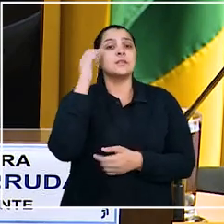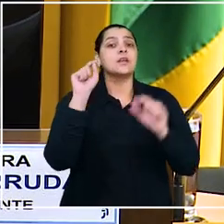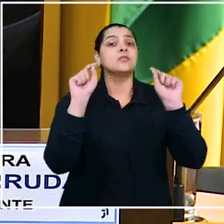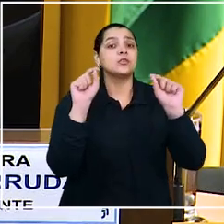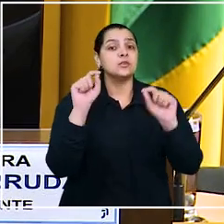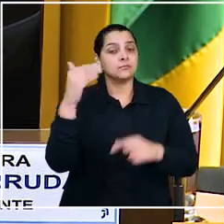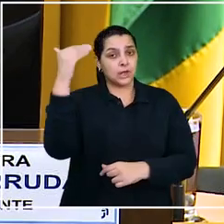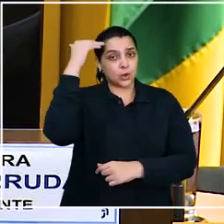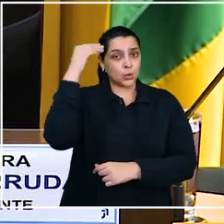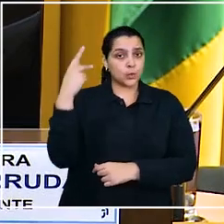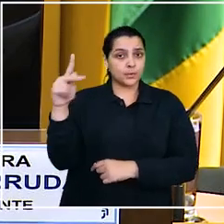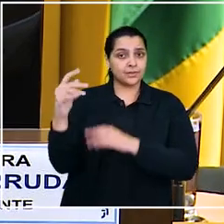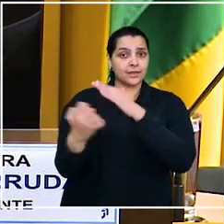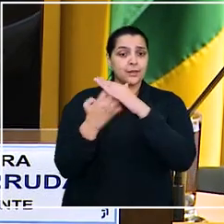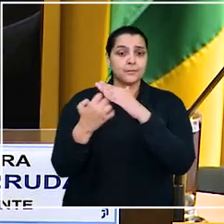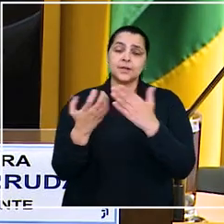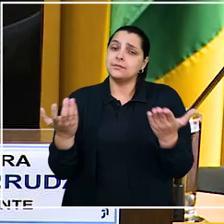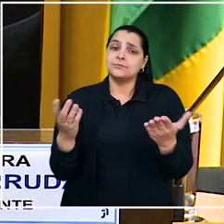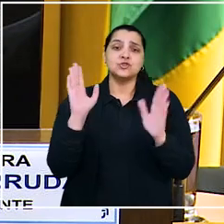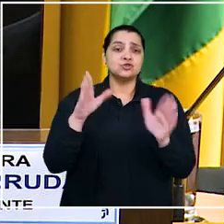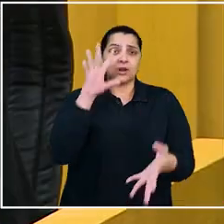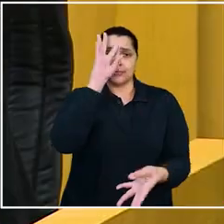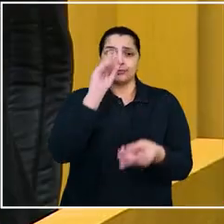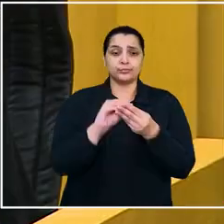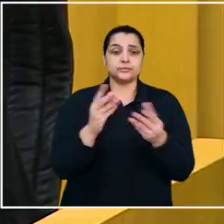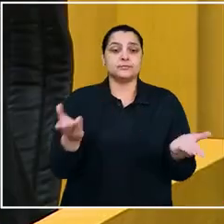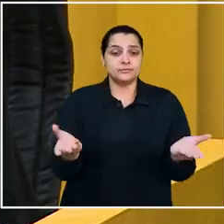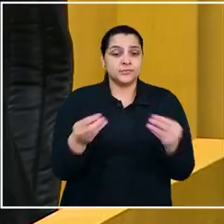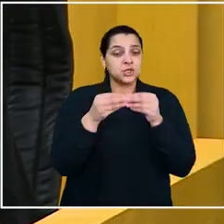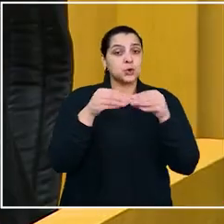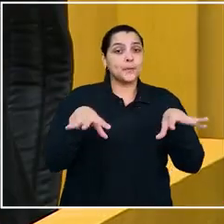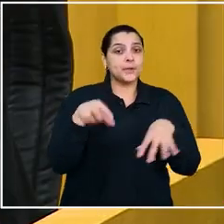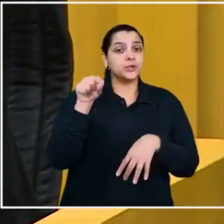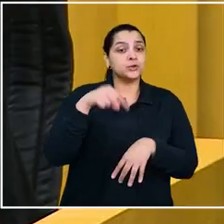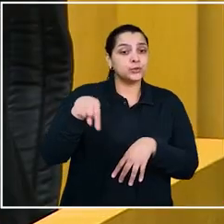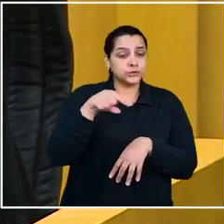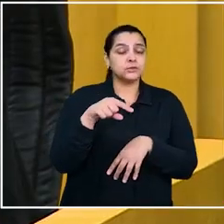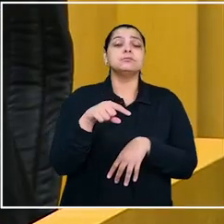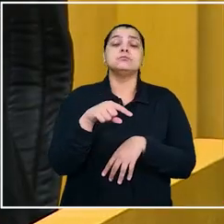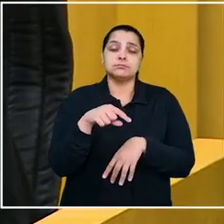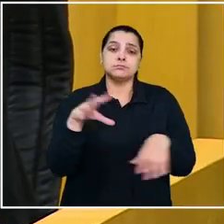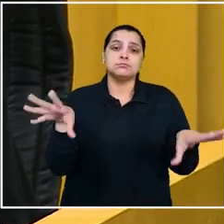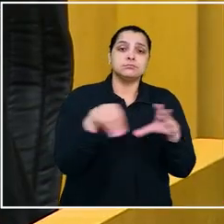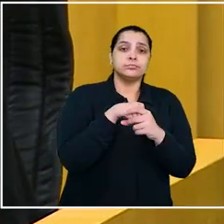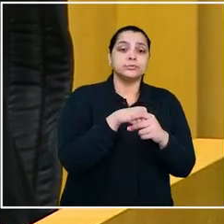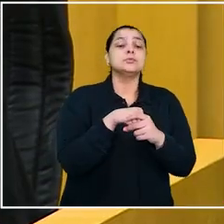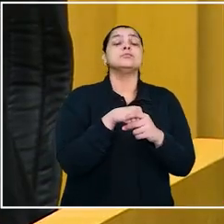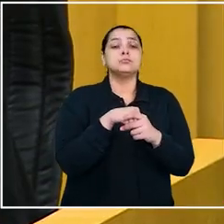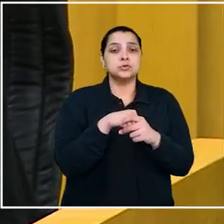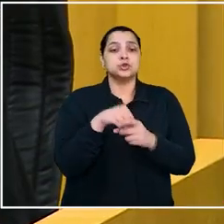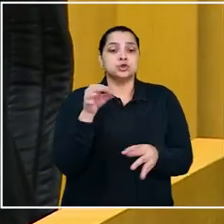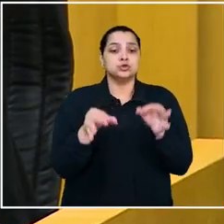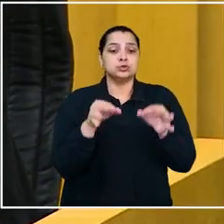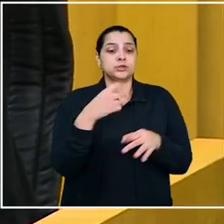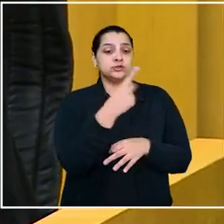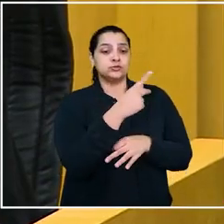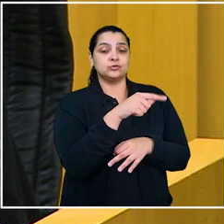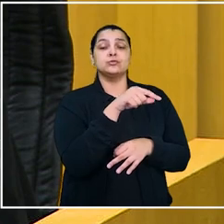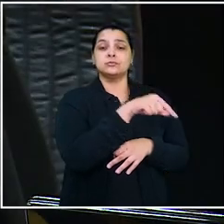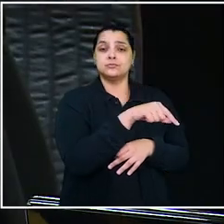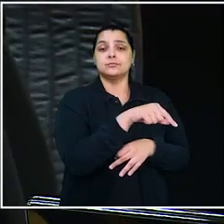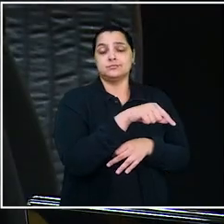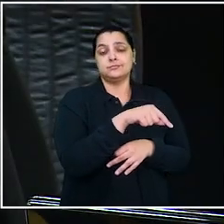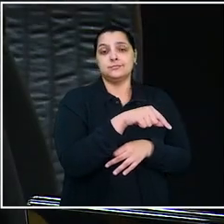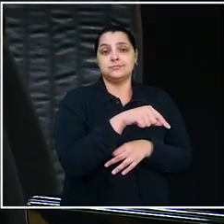tem entendido que a culpa da empregadora é presumida e a reparação dos danos sofridos se incorpora ao patrimônio jurídico da